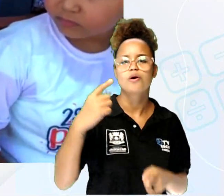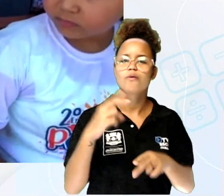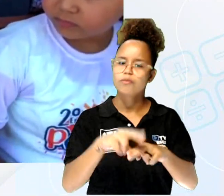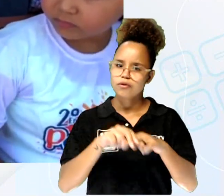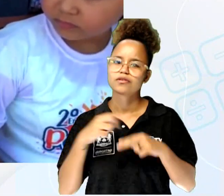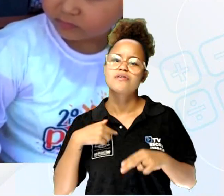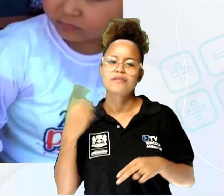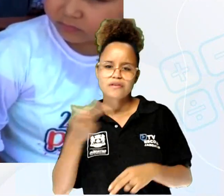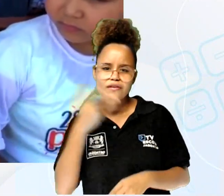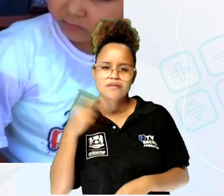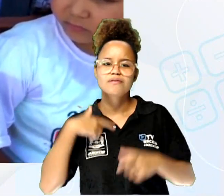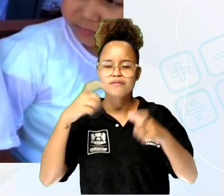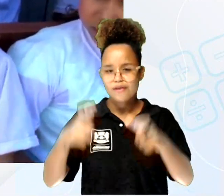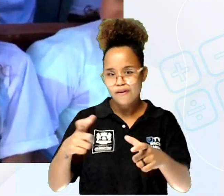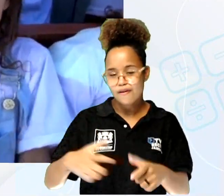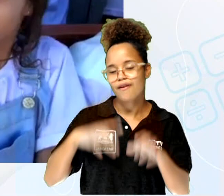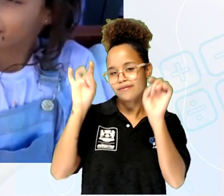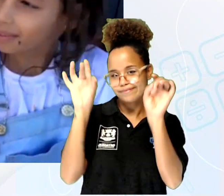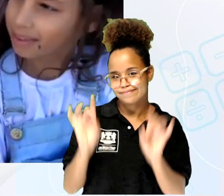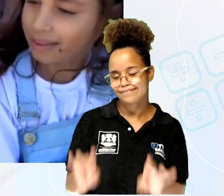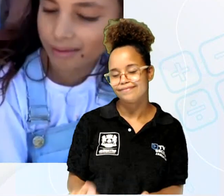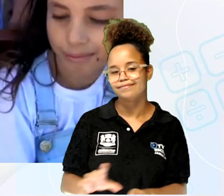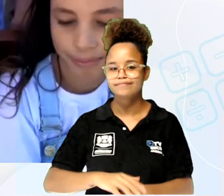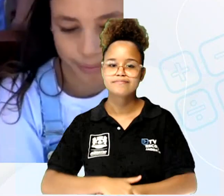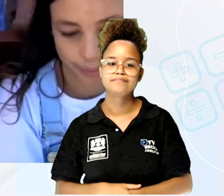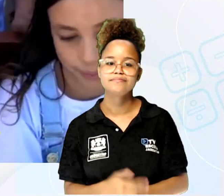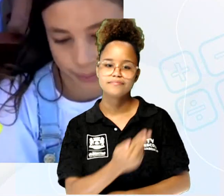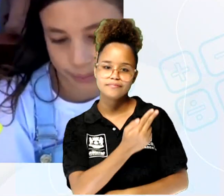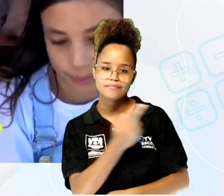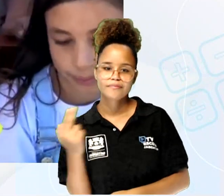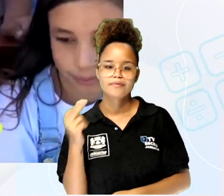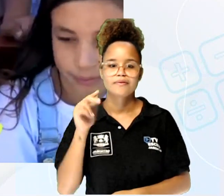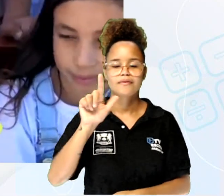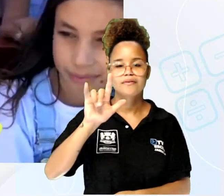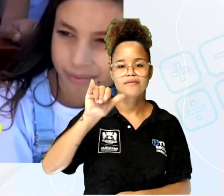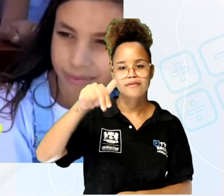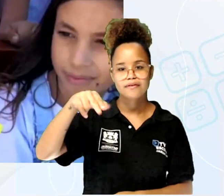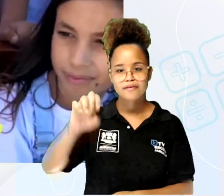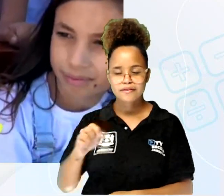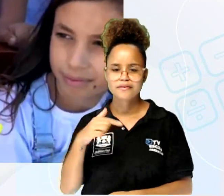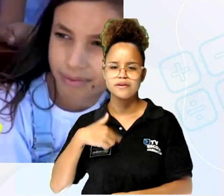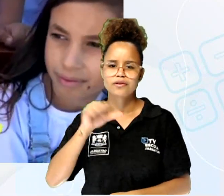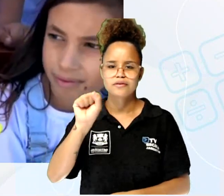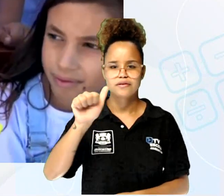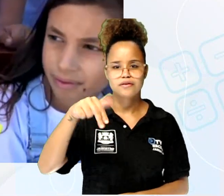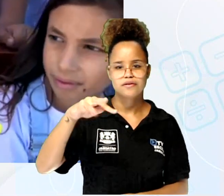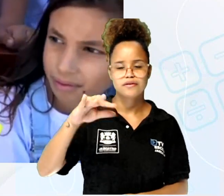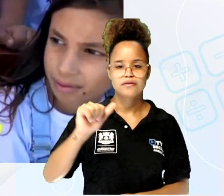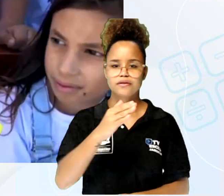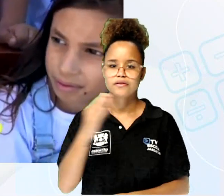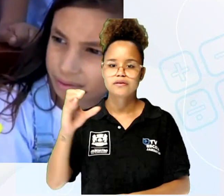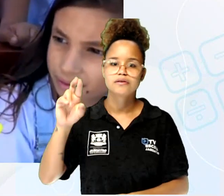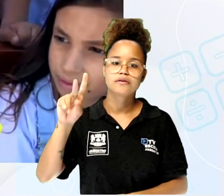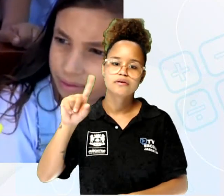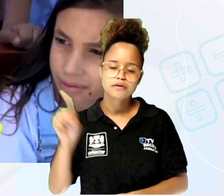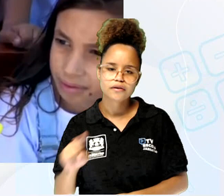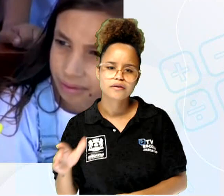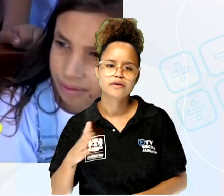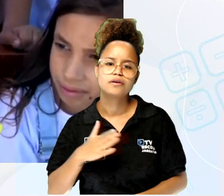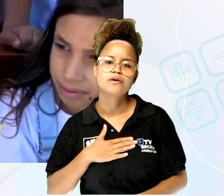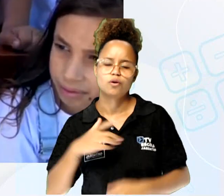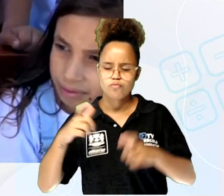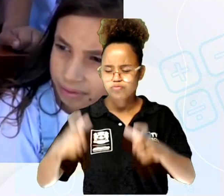falo, minha terra é especial. Me chamo Liane, sou de Santa Cruz. Rio Grande do Norte, meu chão